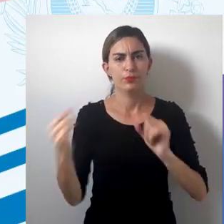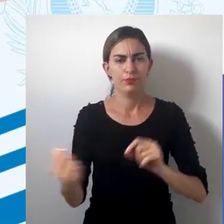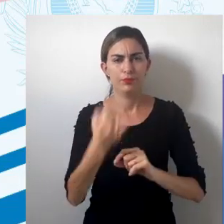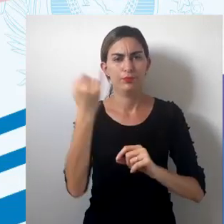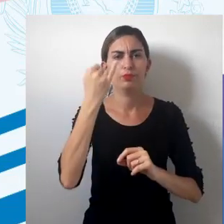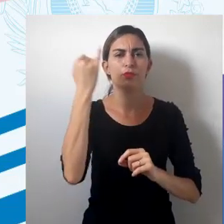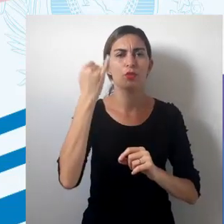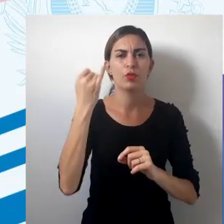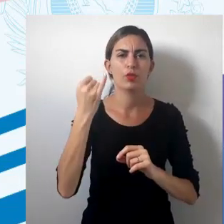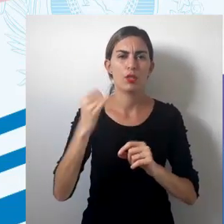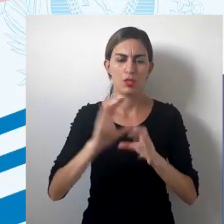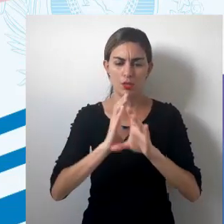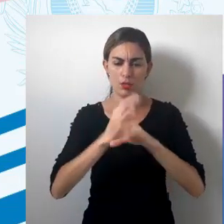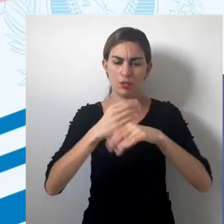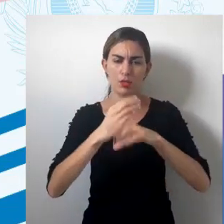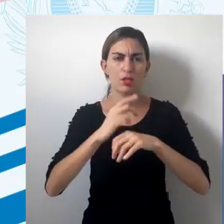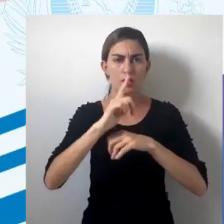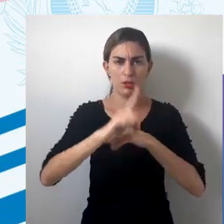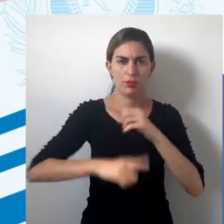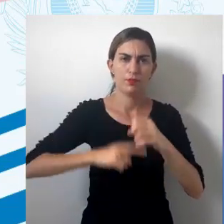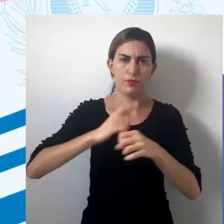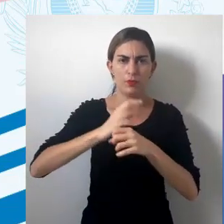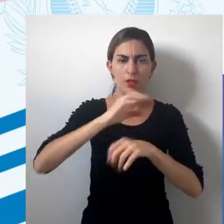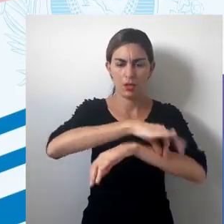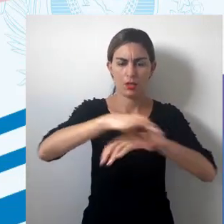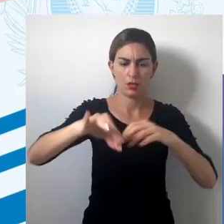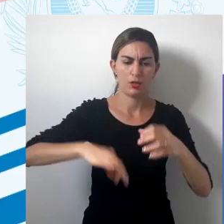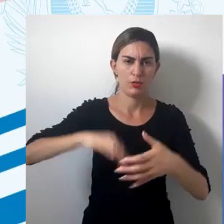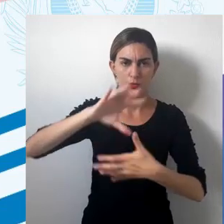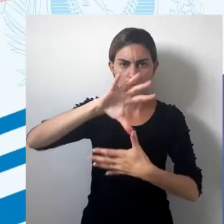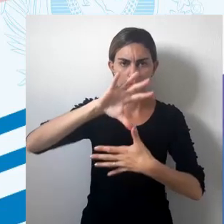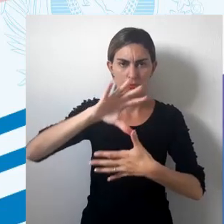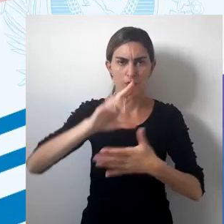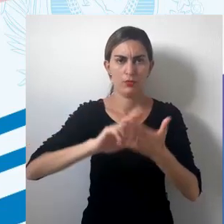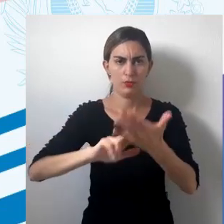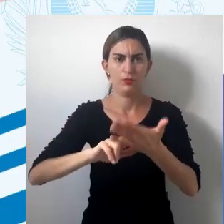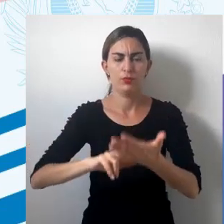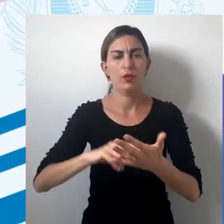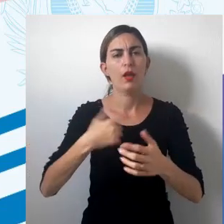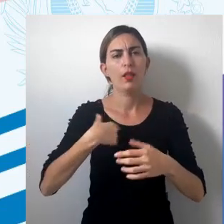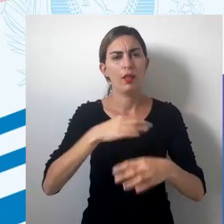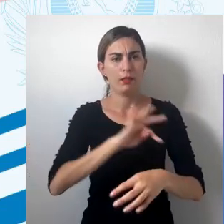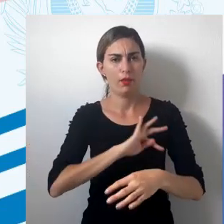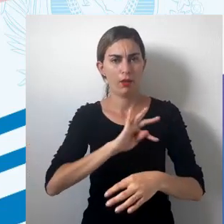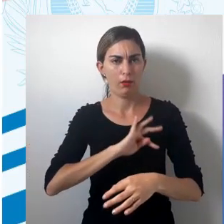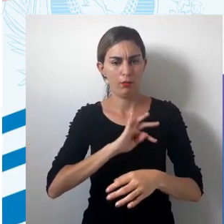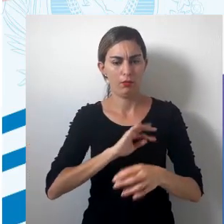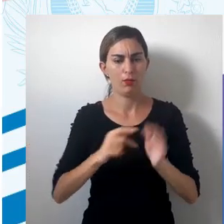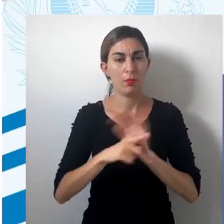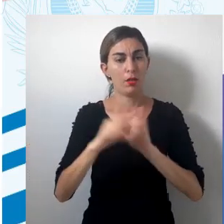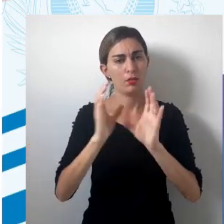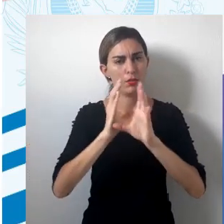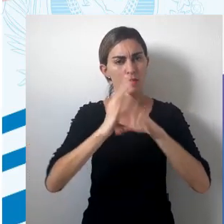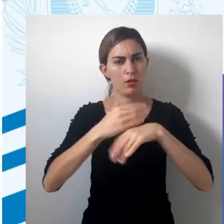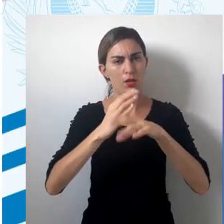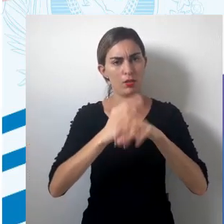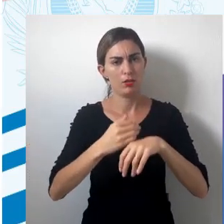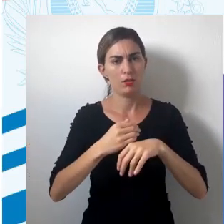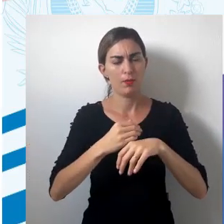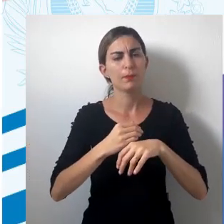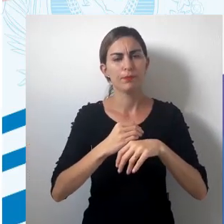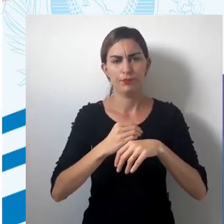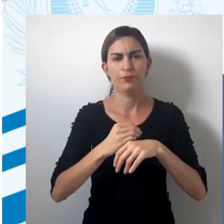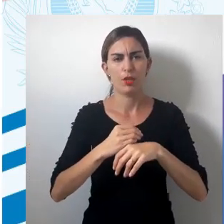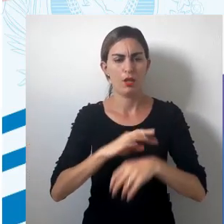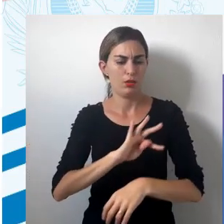ciência cartográfica, que é a importância que ela tem, ela é uma técnica, ela é uma ciência, mas,